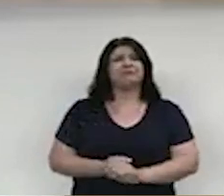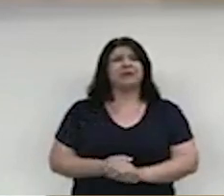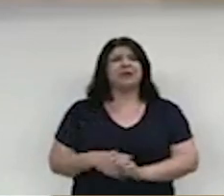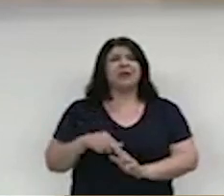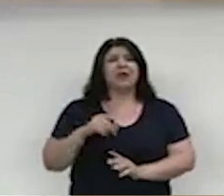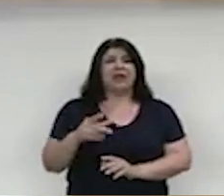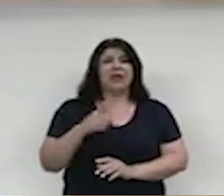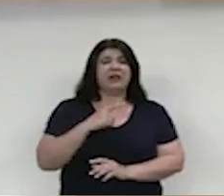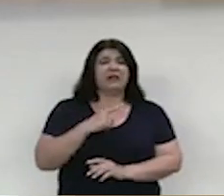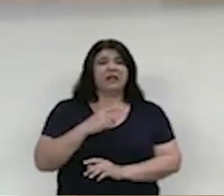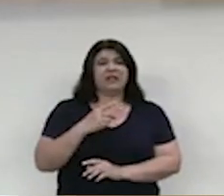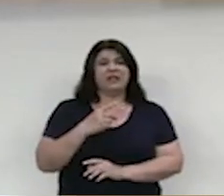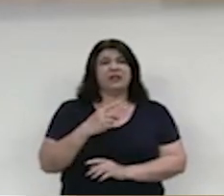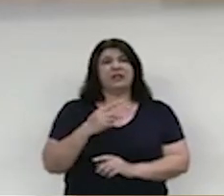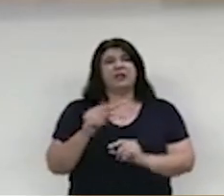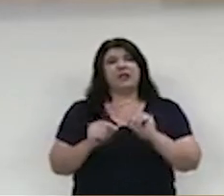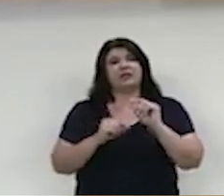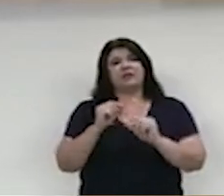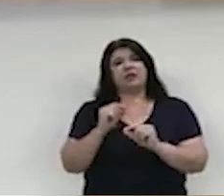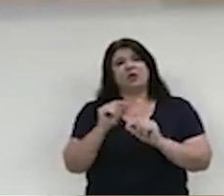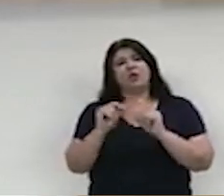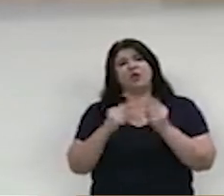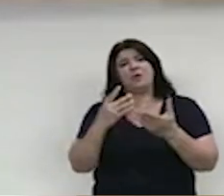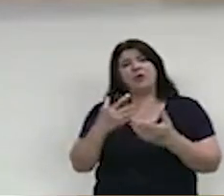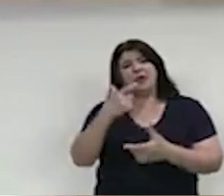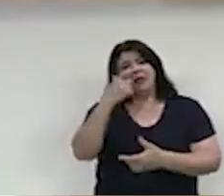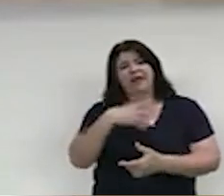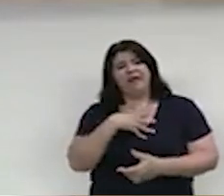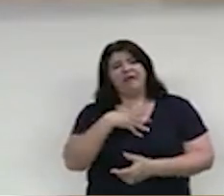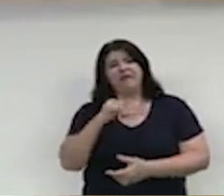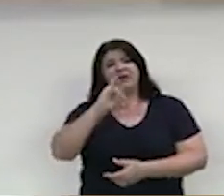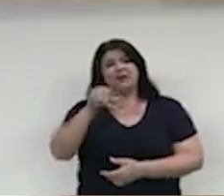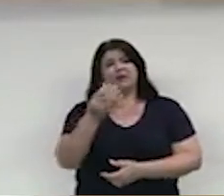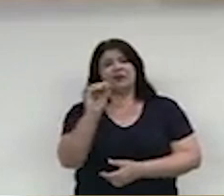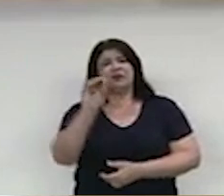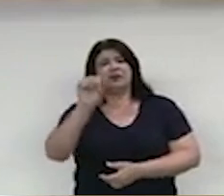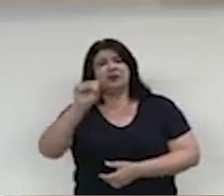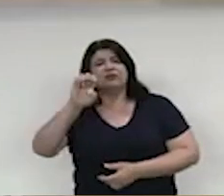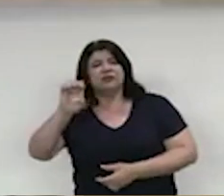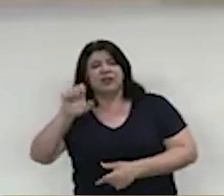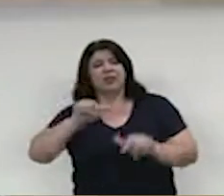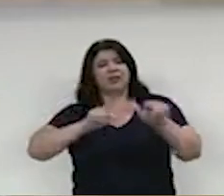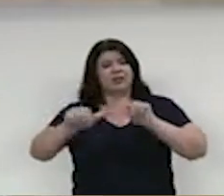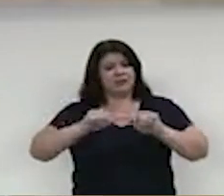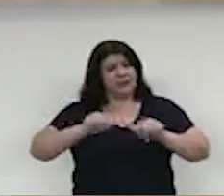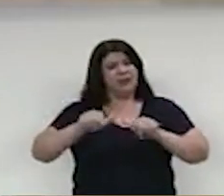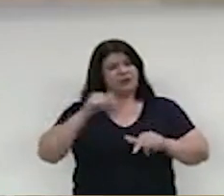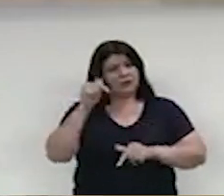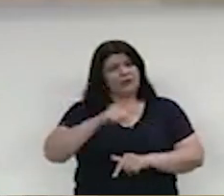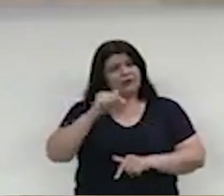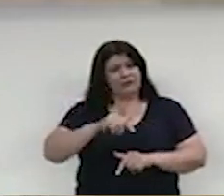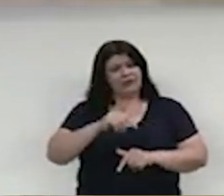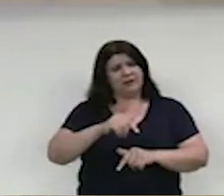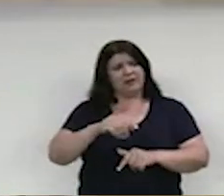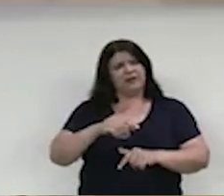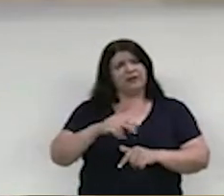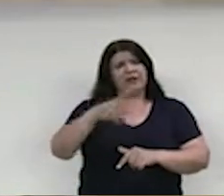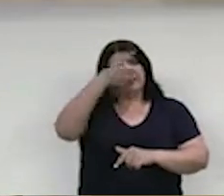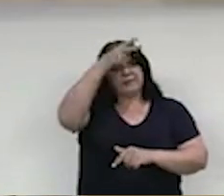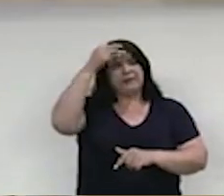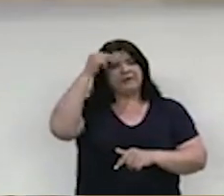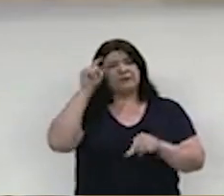melhores versões. Como ele mesmo diz, ele é filho de José Paulo de Matos, um trabalhador braçal da prefeitura de Praia Grande,